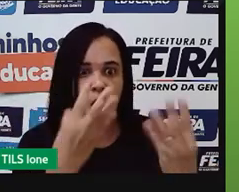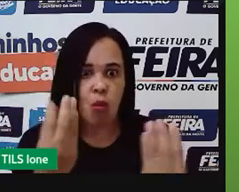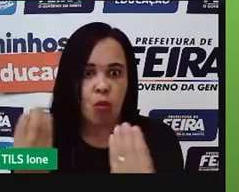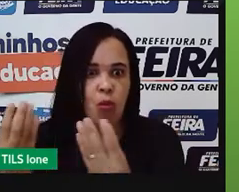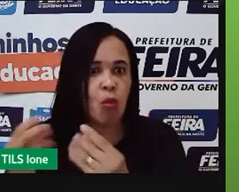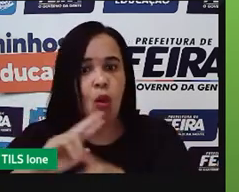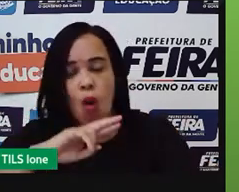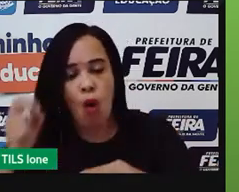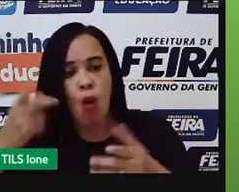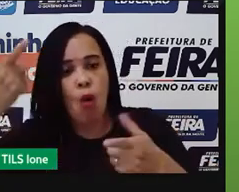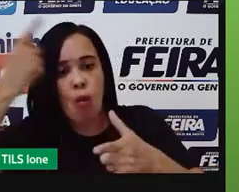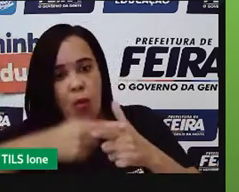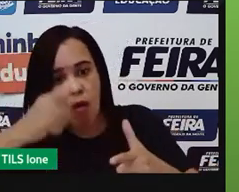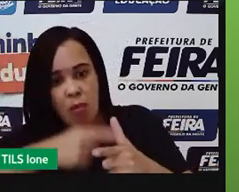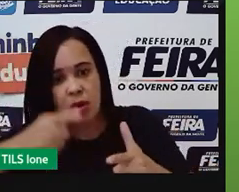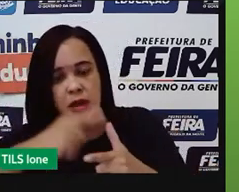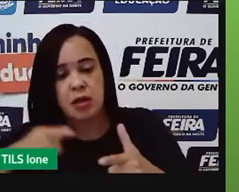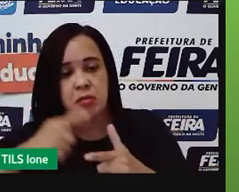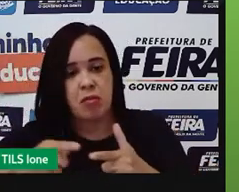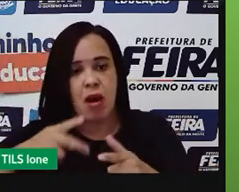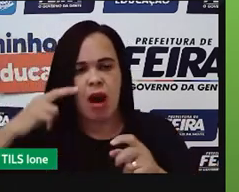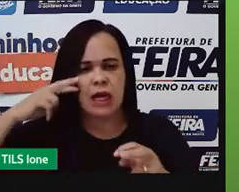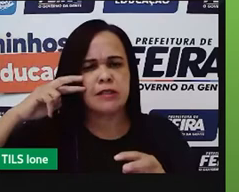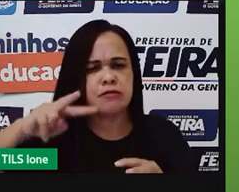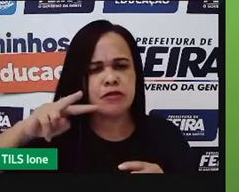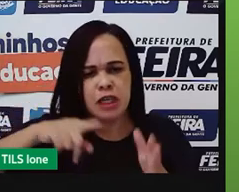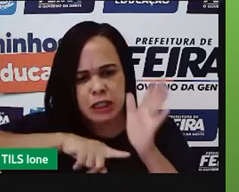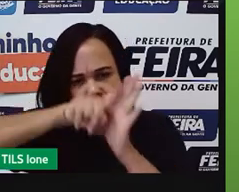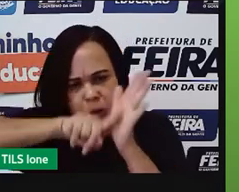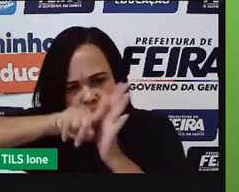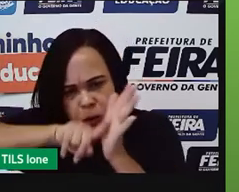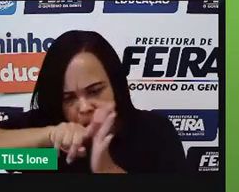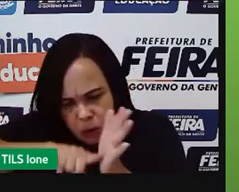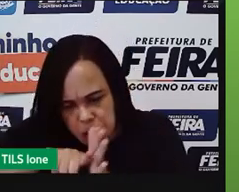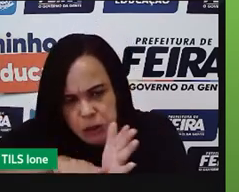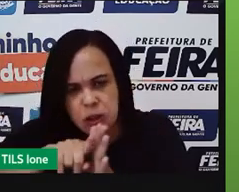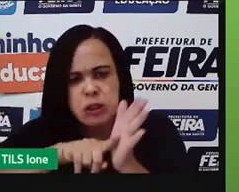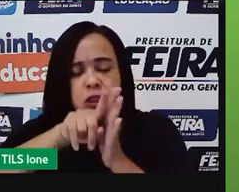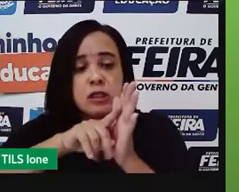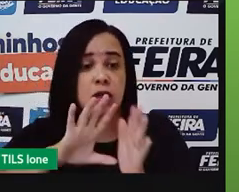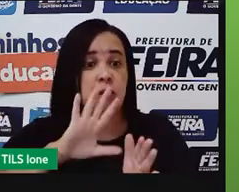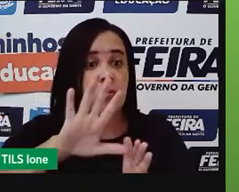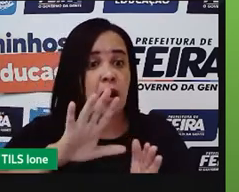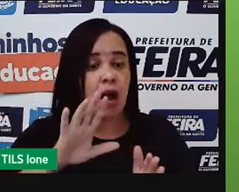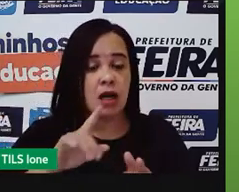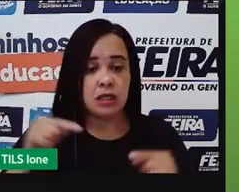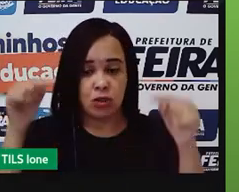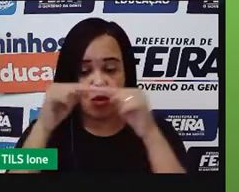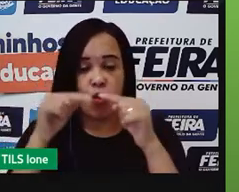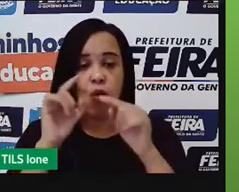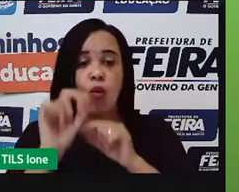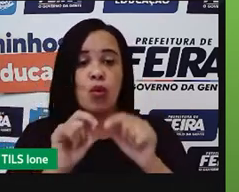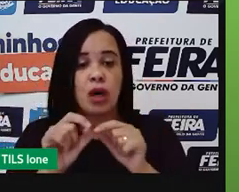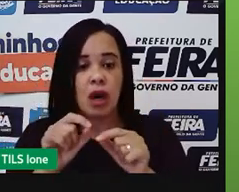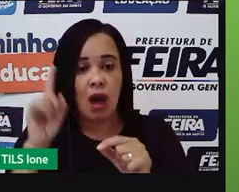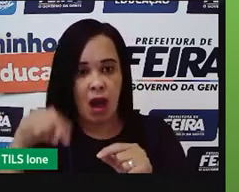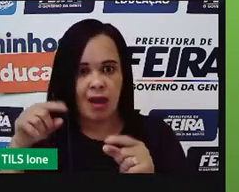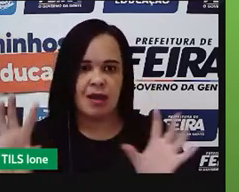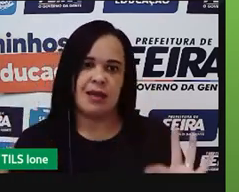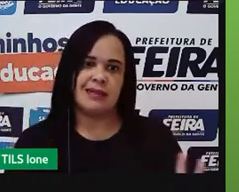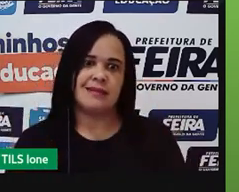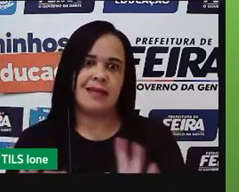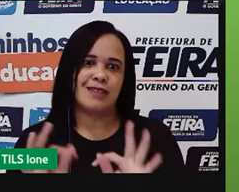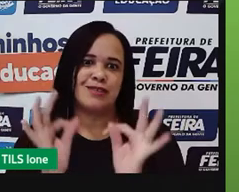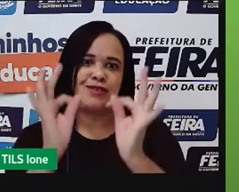e a nossa agricultura, ela tá começando a se modernizar, é claro que a gente, infelizmente, entrou nesse processo, né, da revolução